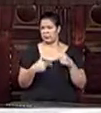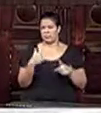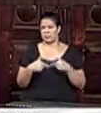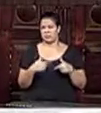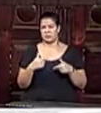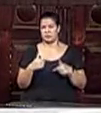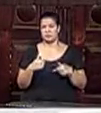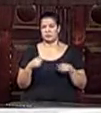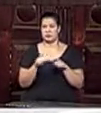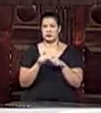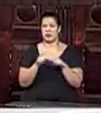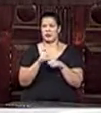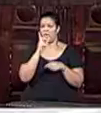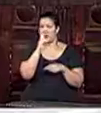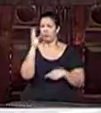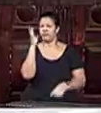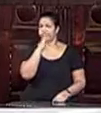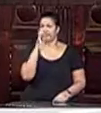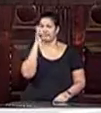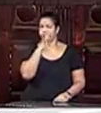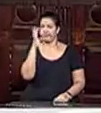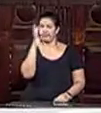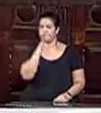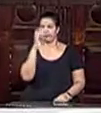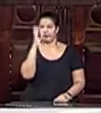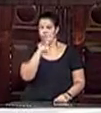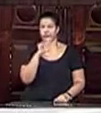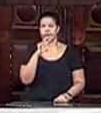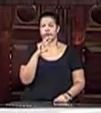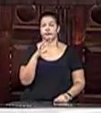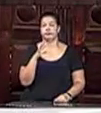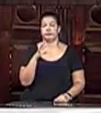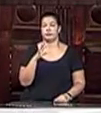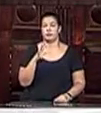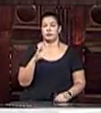empurram com a barriga, empurram com a barriga,